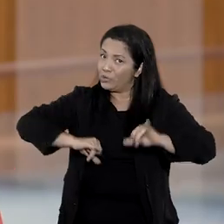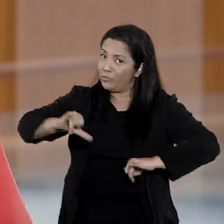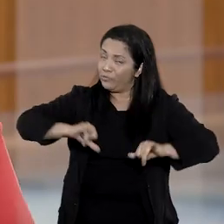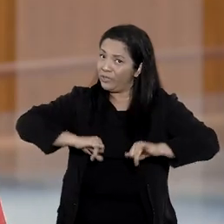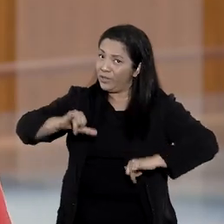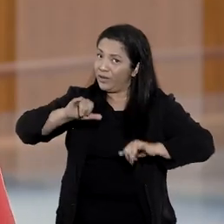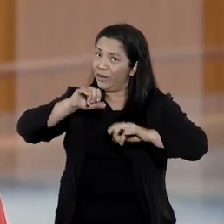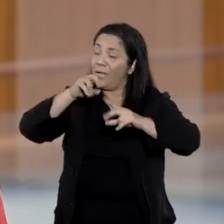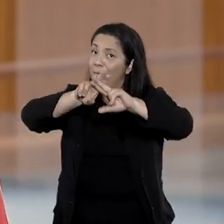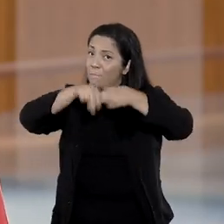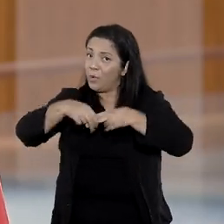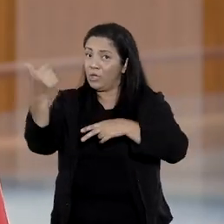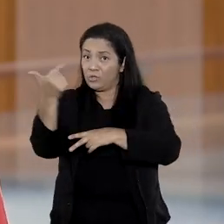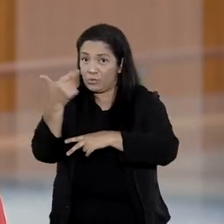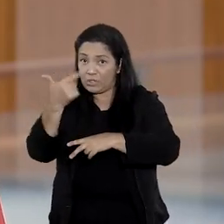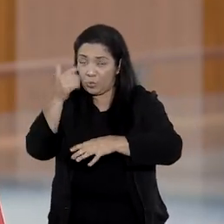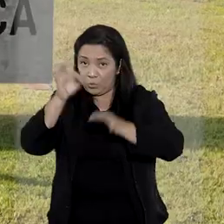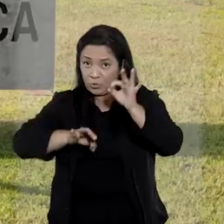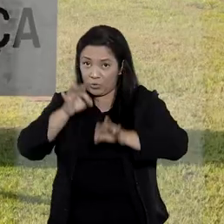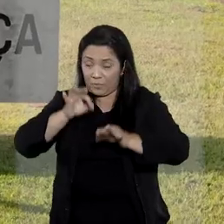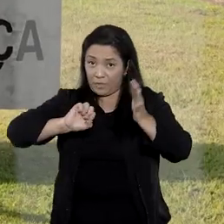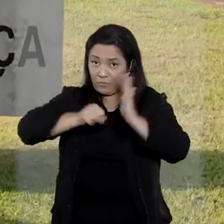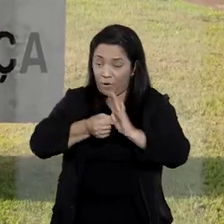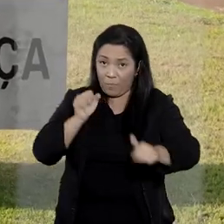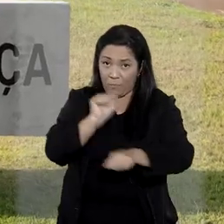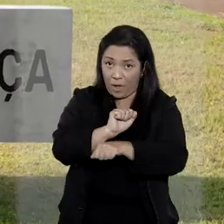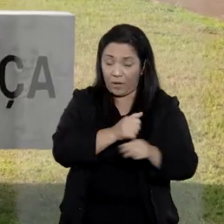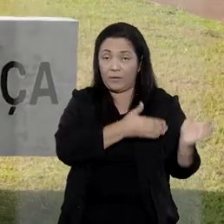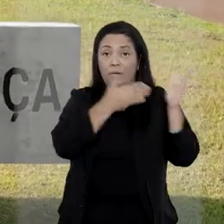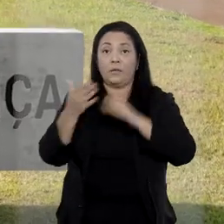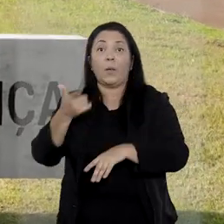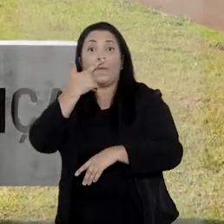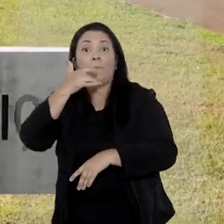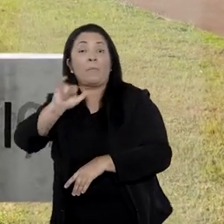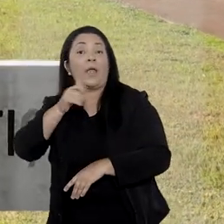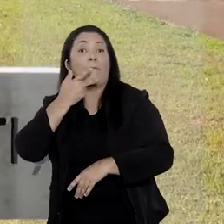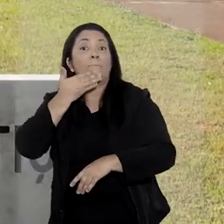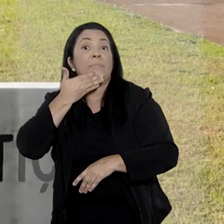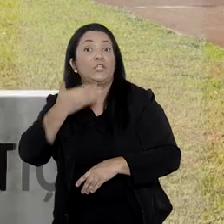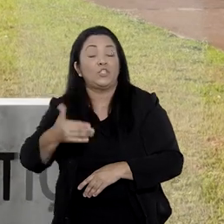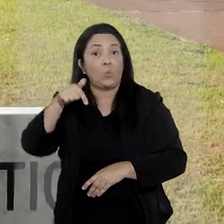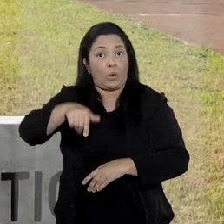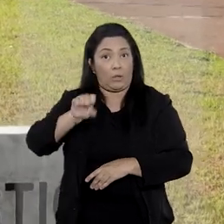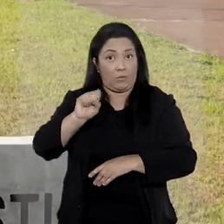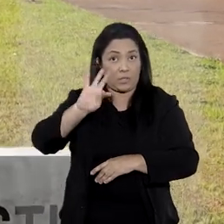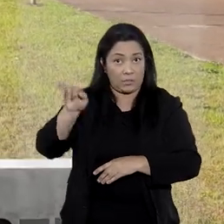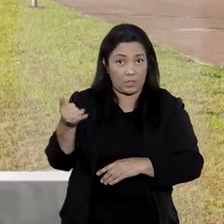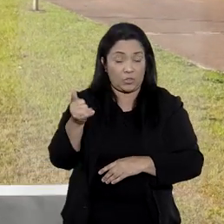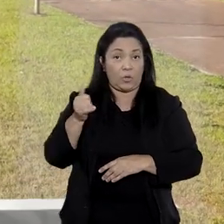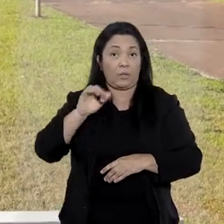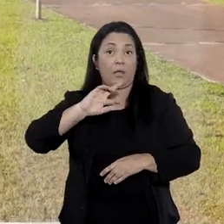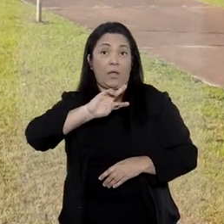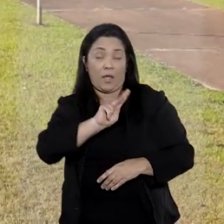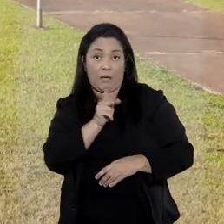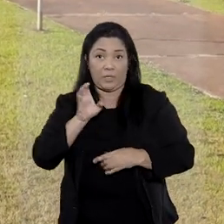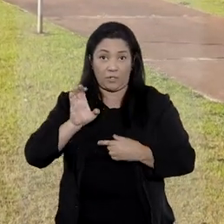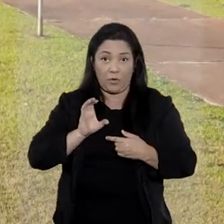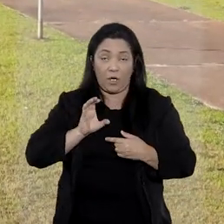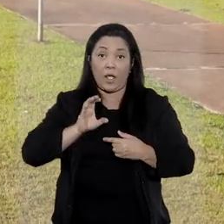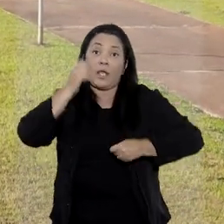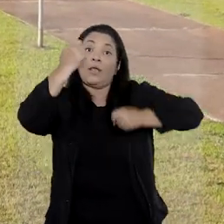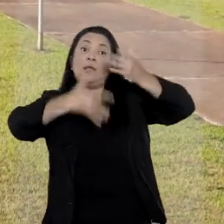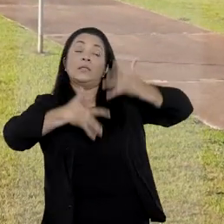foi suspensa em segunda instância. O pai impetrou um habeas corpus no STJ. Ele alegou que, ao